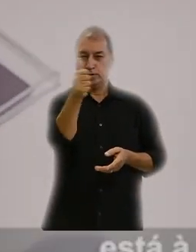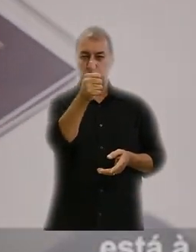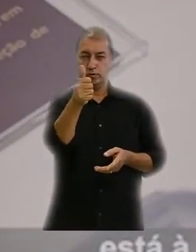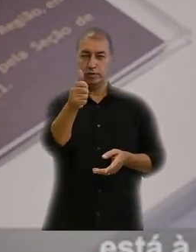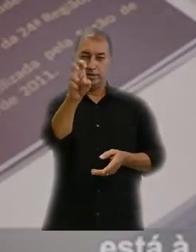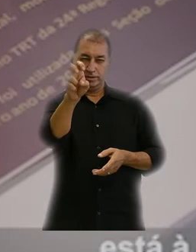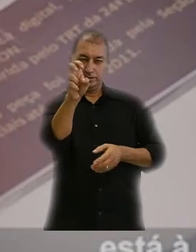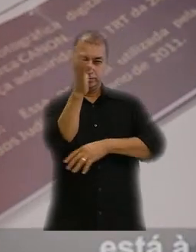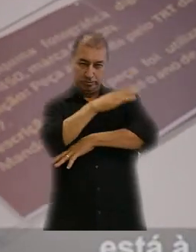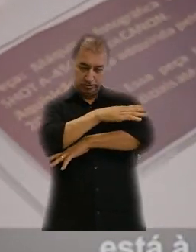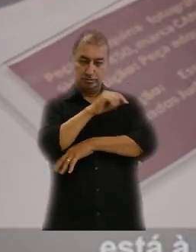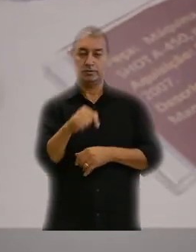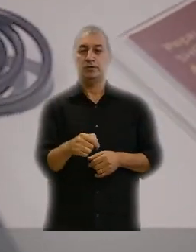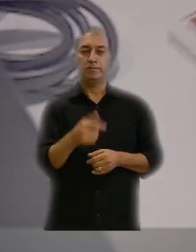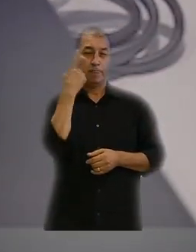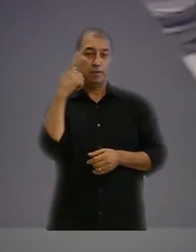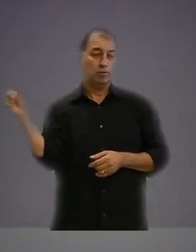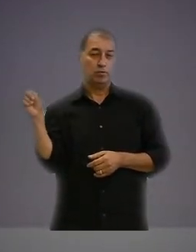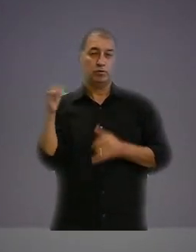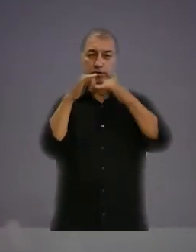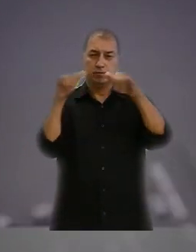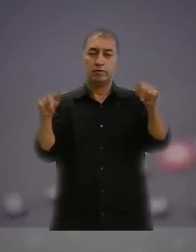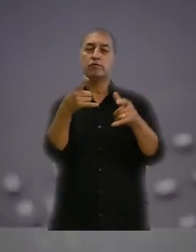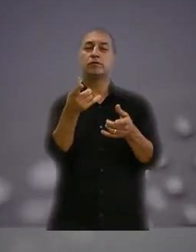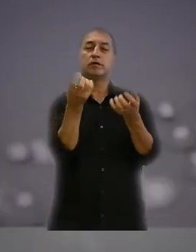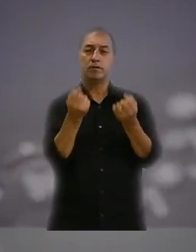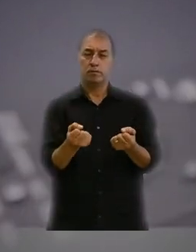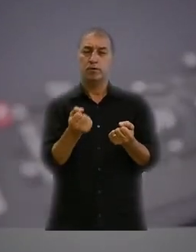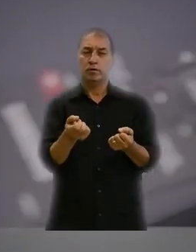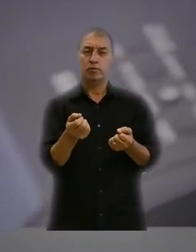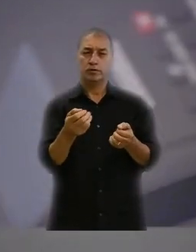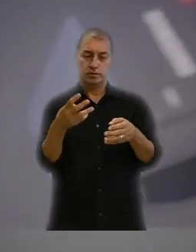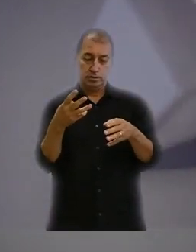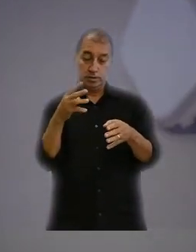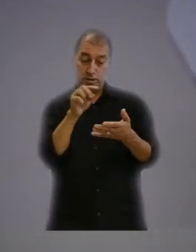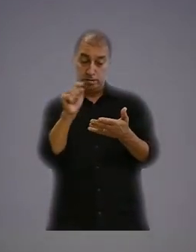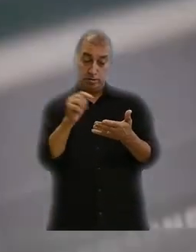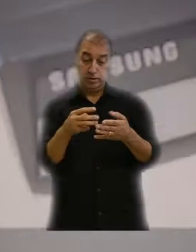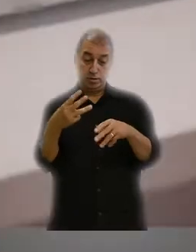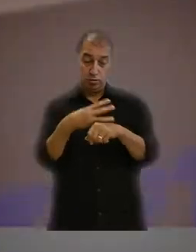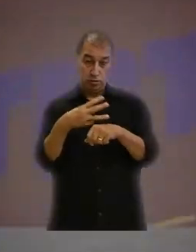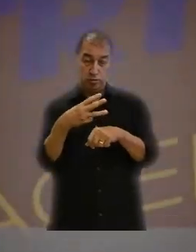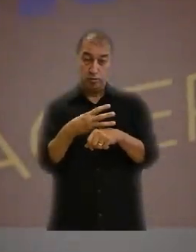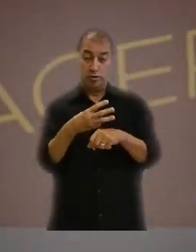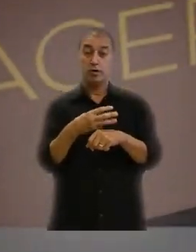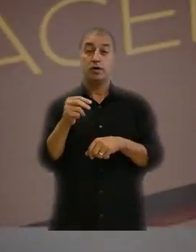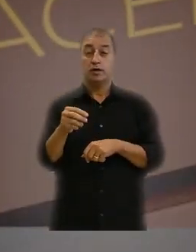das 11 às 17 horas. Outras informações podem ser obtidas por meio do e-mail memorial